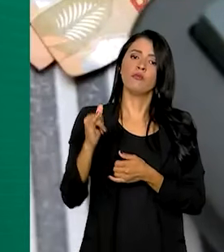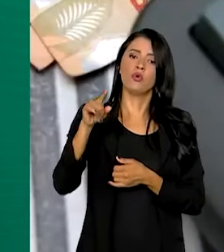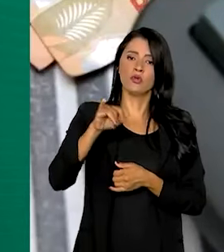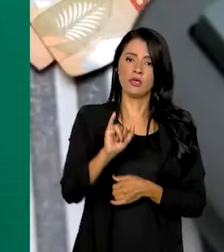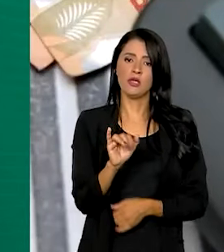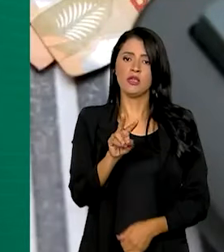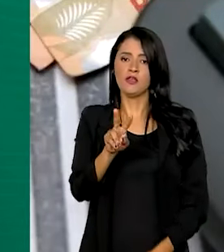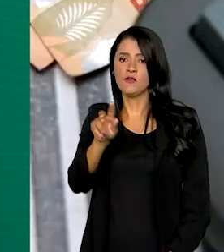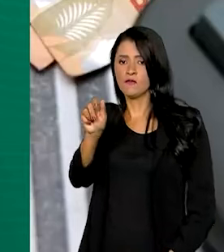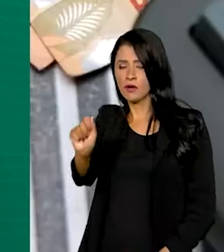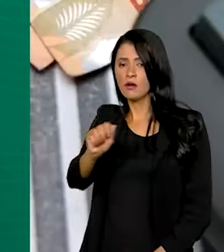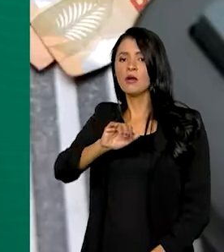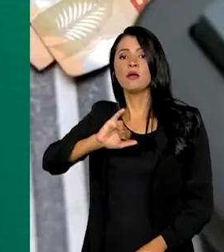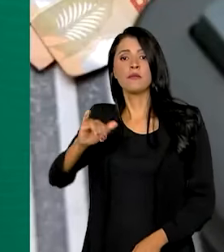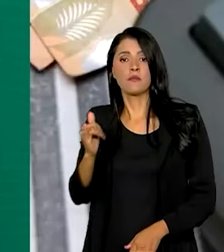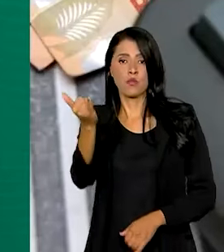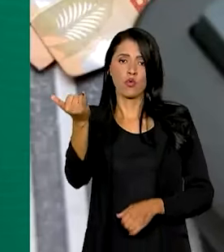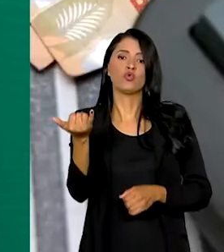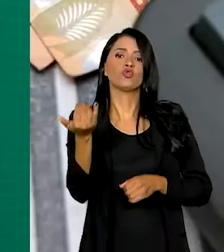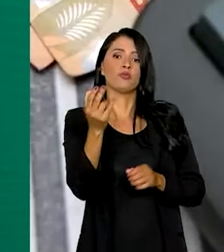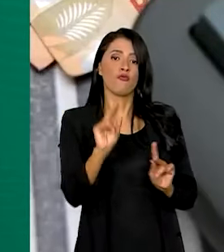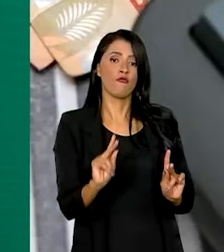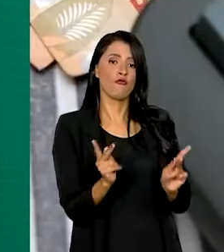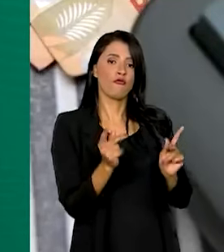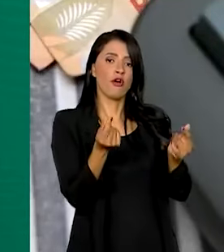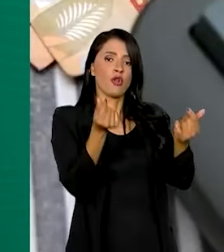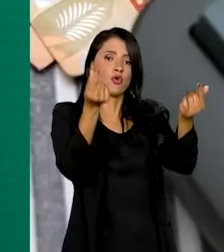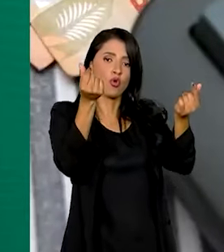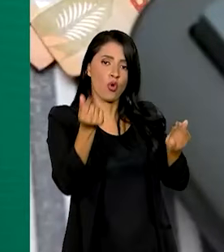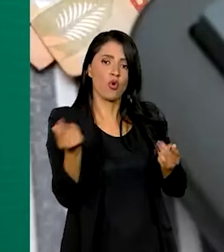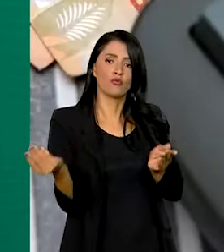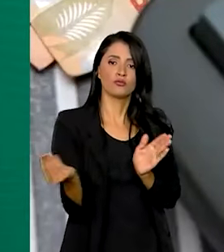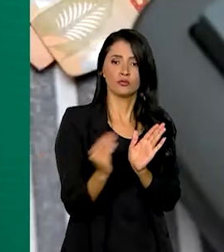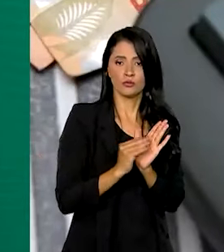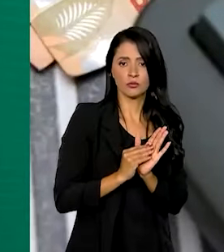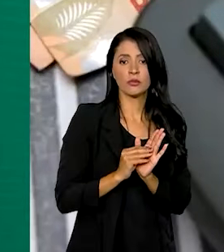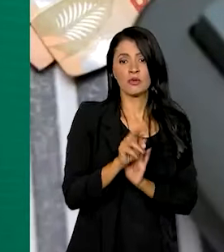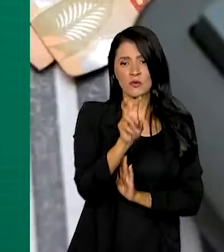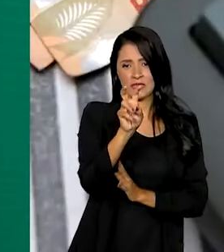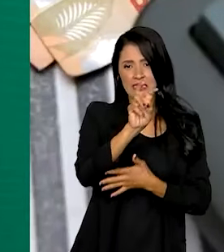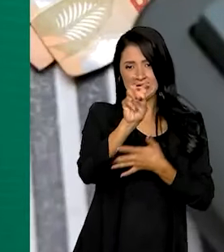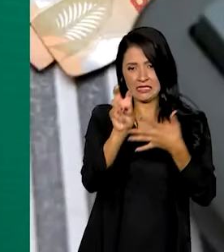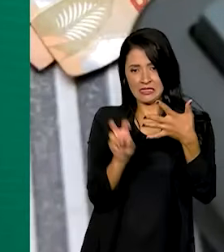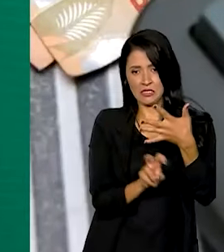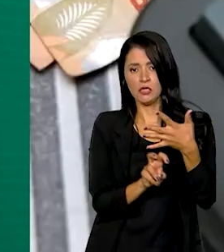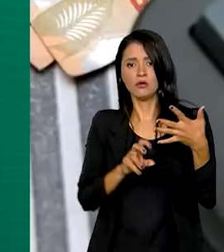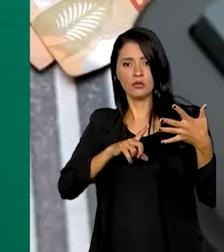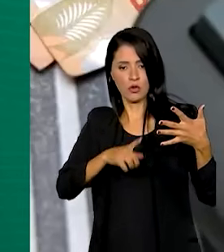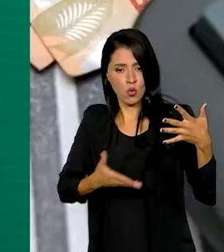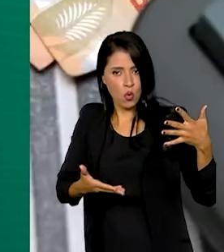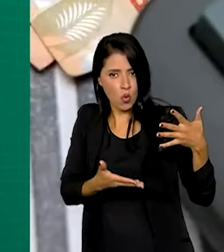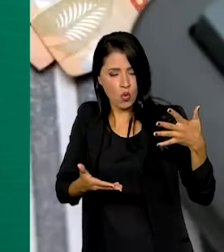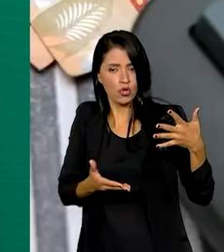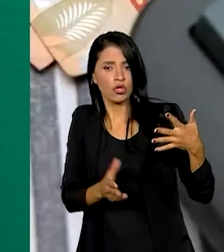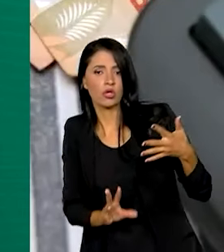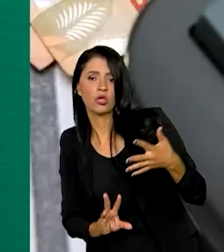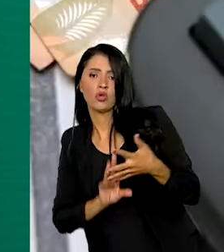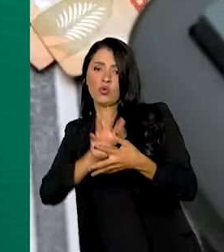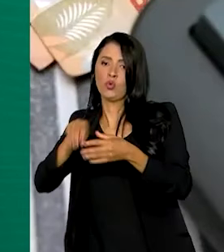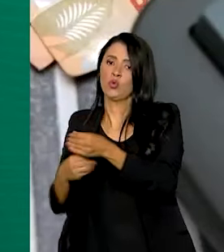o IVA, Imposto sobre Valor Adicionado. Dessa forma, os cinco tributos existentes hoje serão